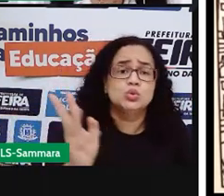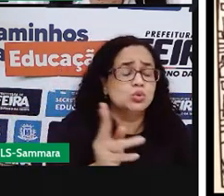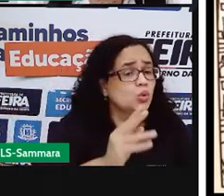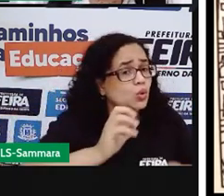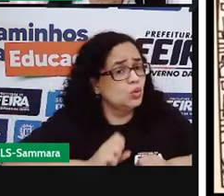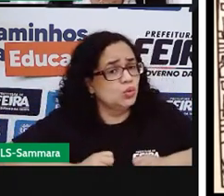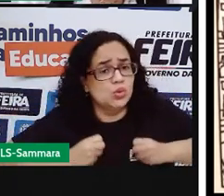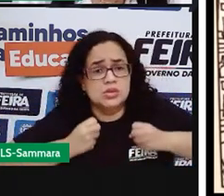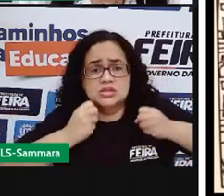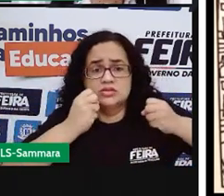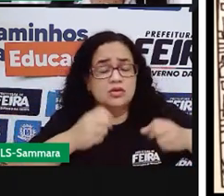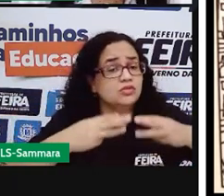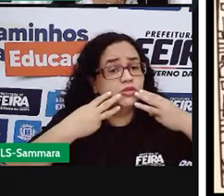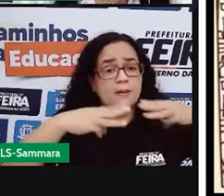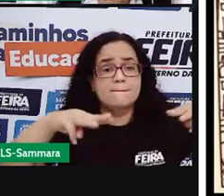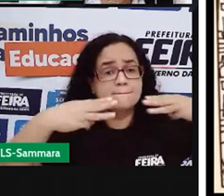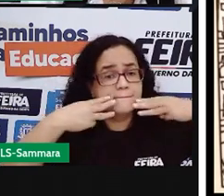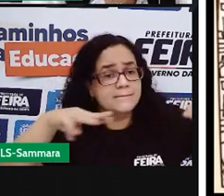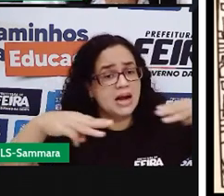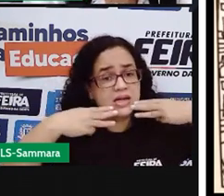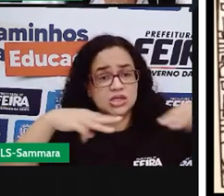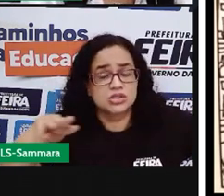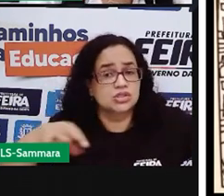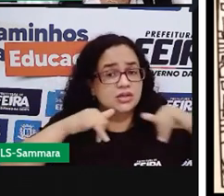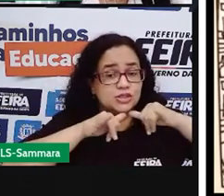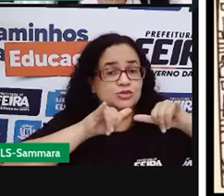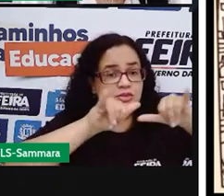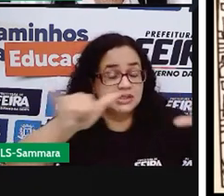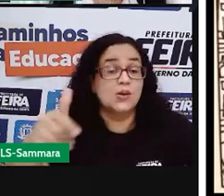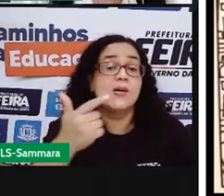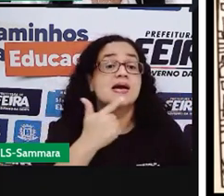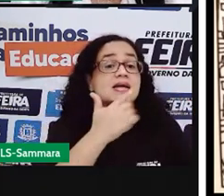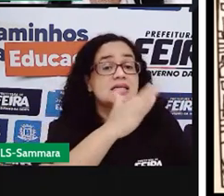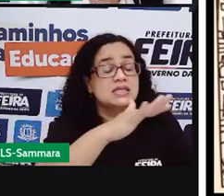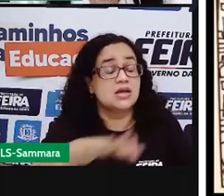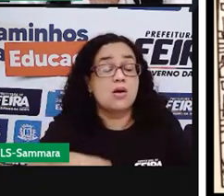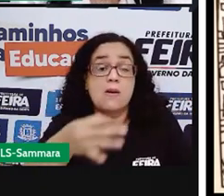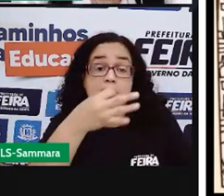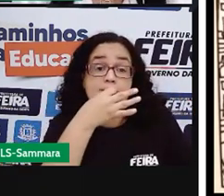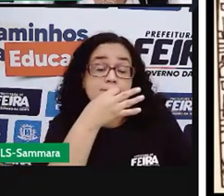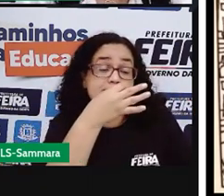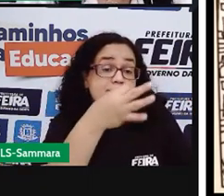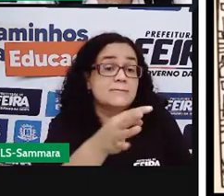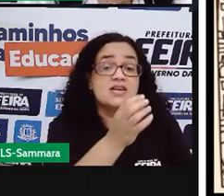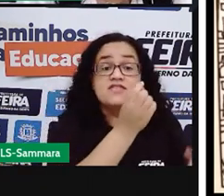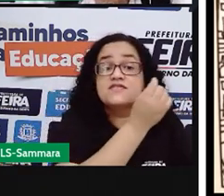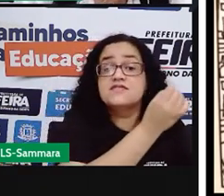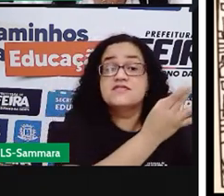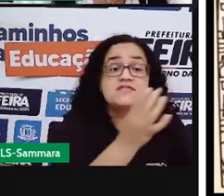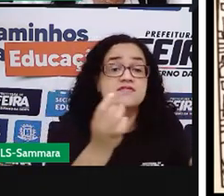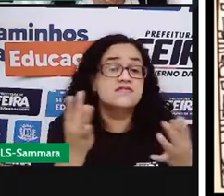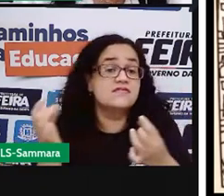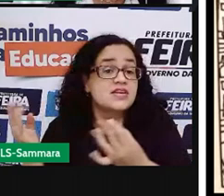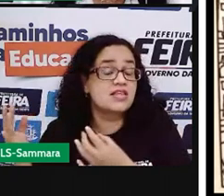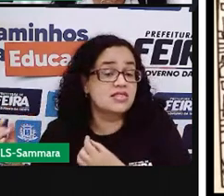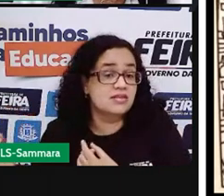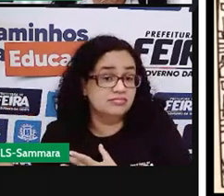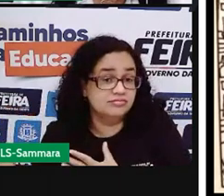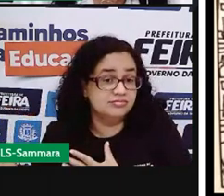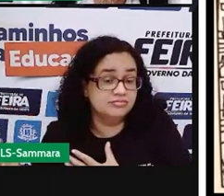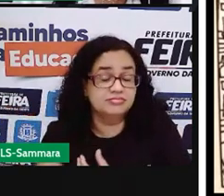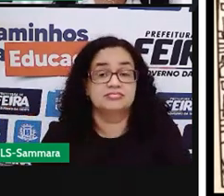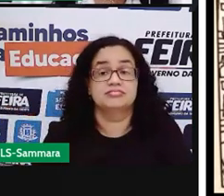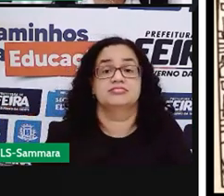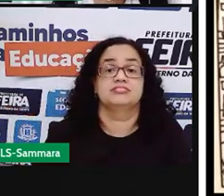esforço de marketing, divulgação voltado para as crianças com o objetivo de vender produtos e serviços.